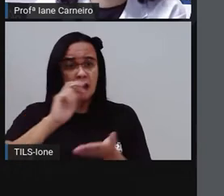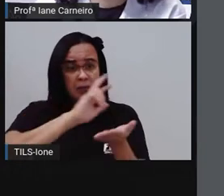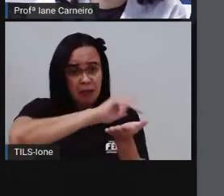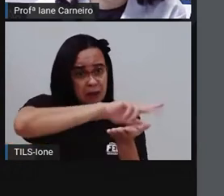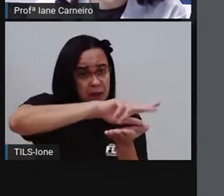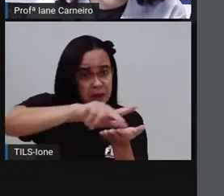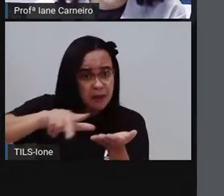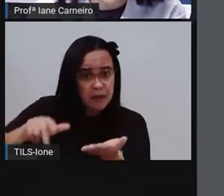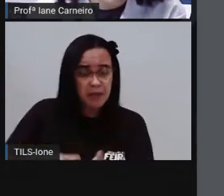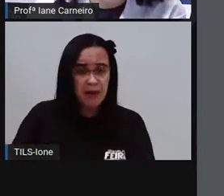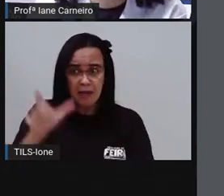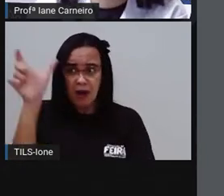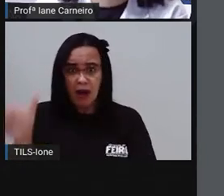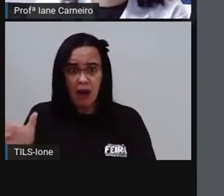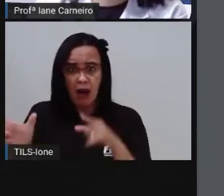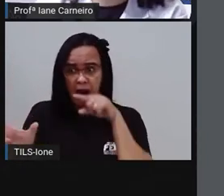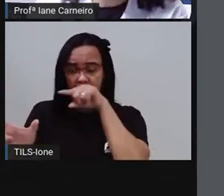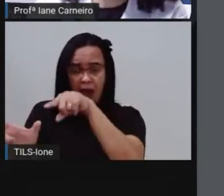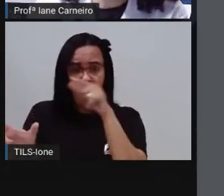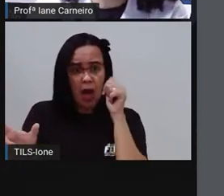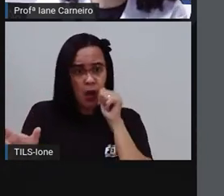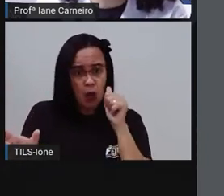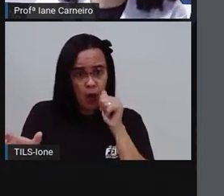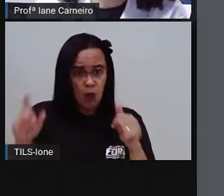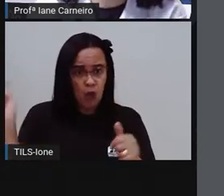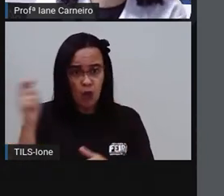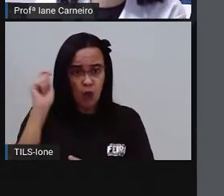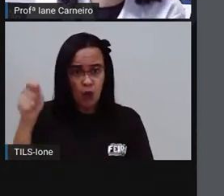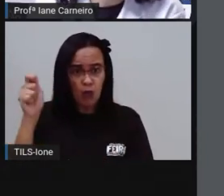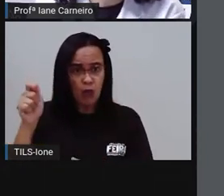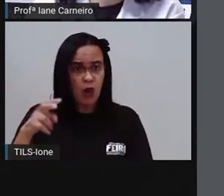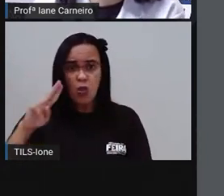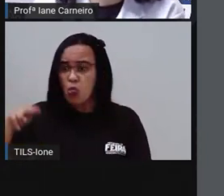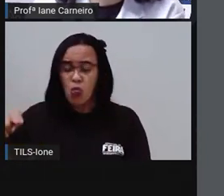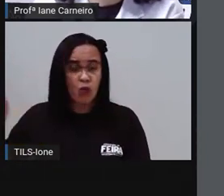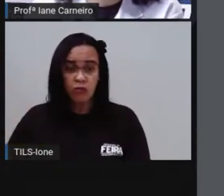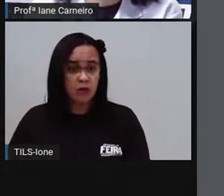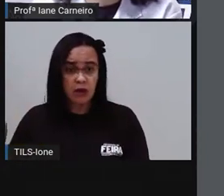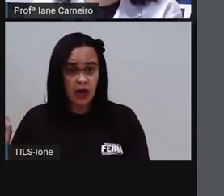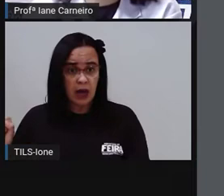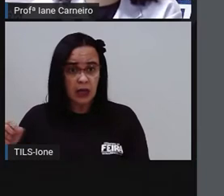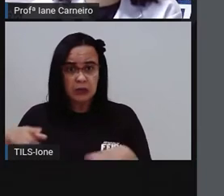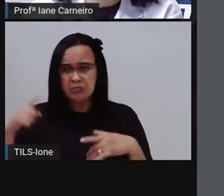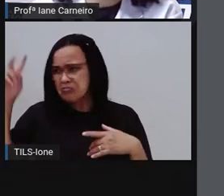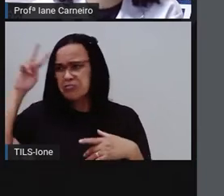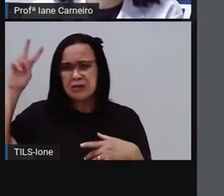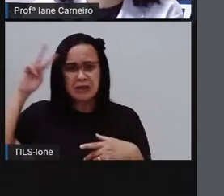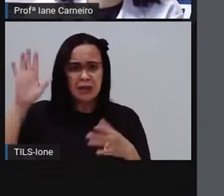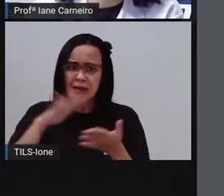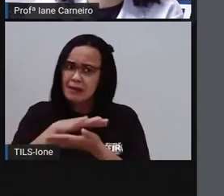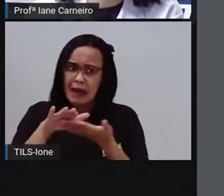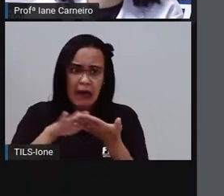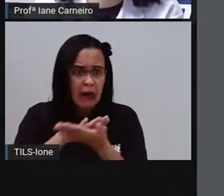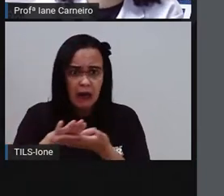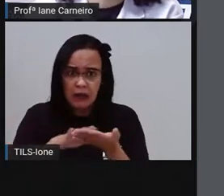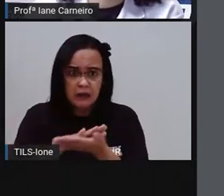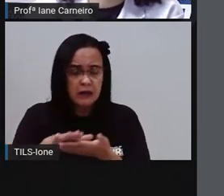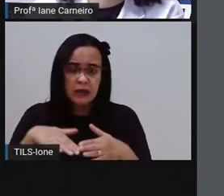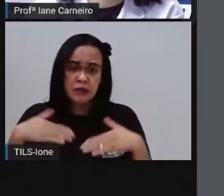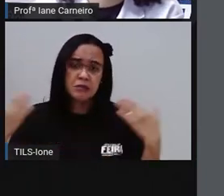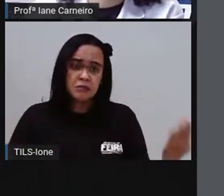daquela fada, por mais que tentasse, não conseguia se lembrar. Olha o foguete,